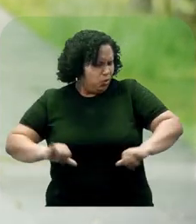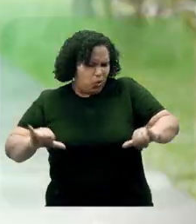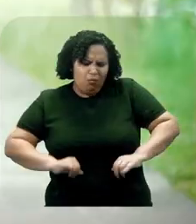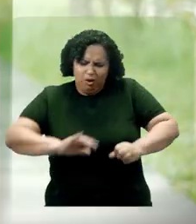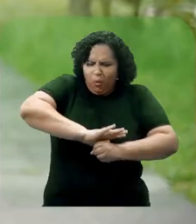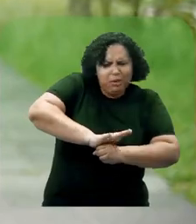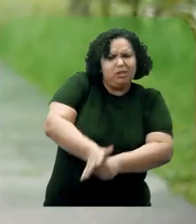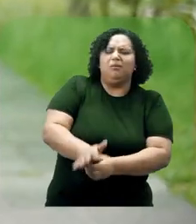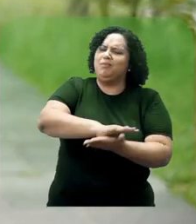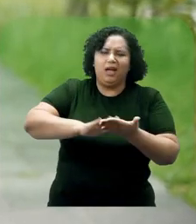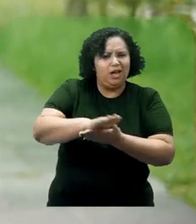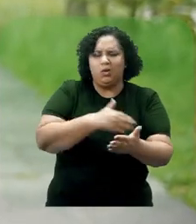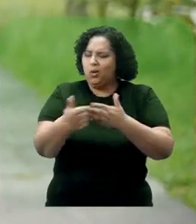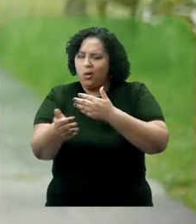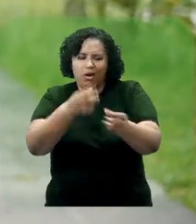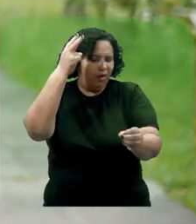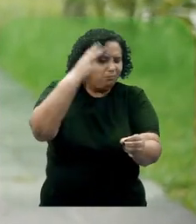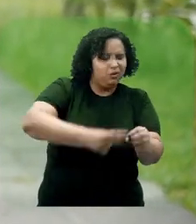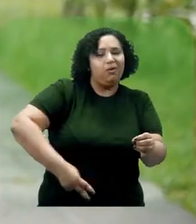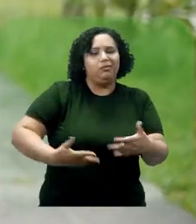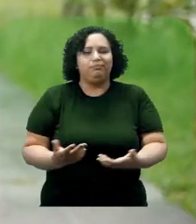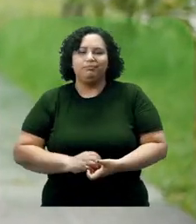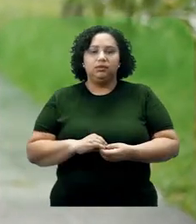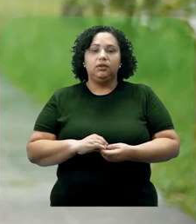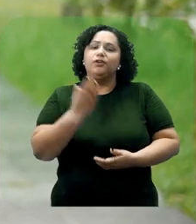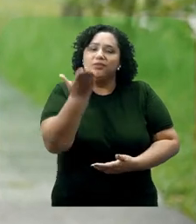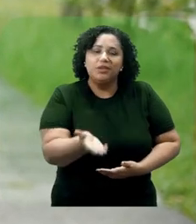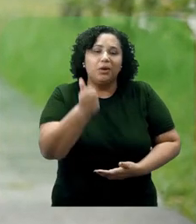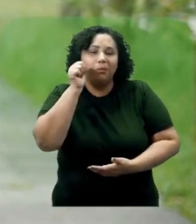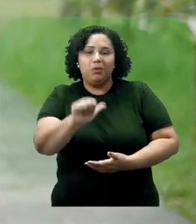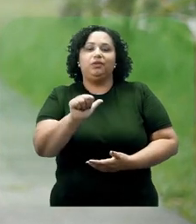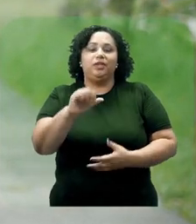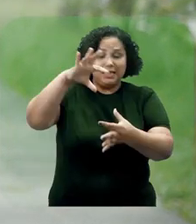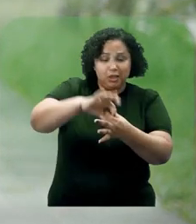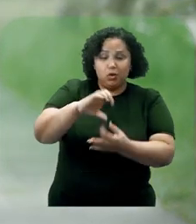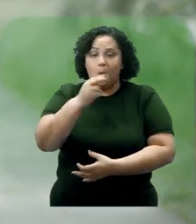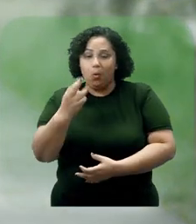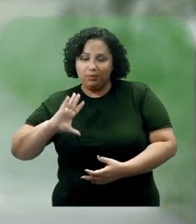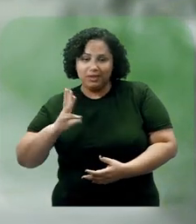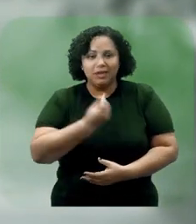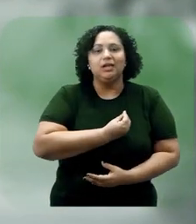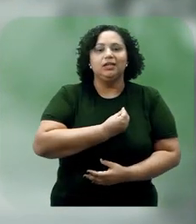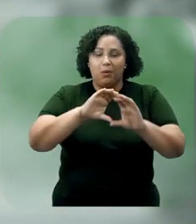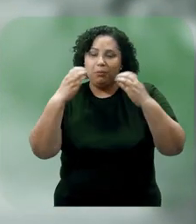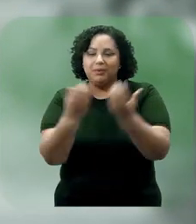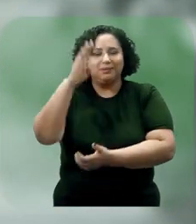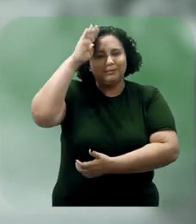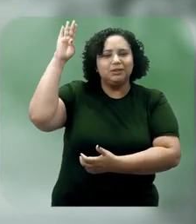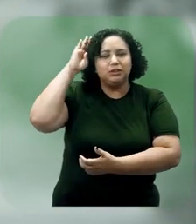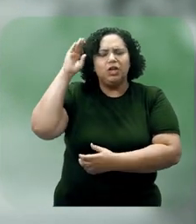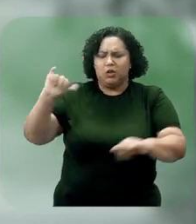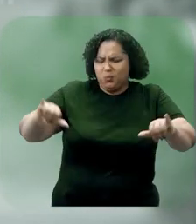violência. E se você é uma mulher cis ou trans da nossa comunidade acadêmica e está sofrendo violência de gênero, procure o